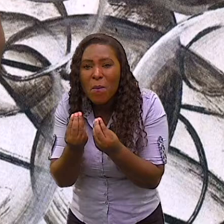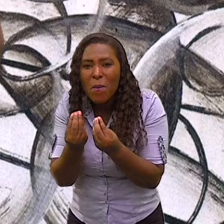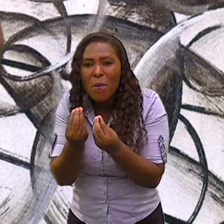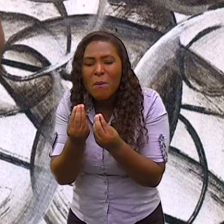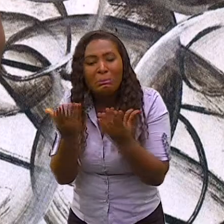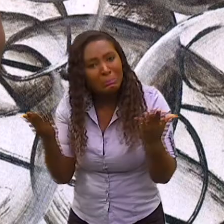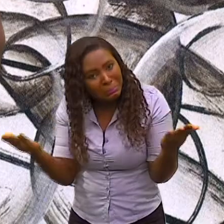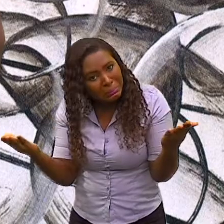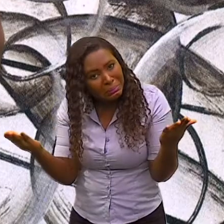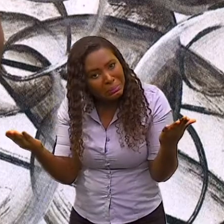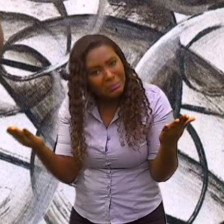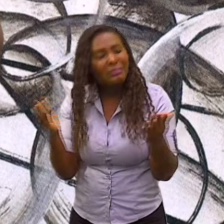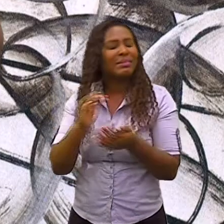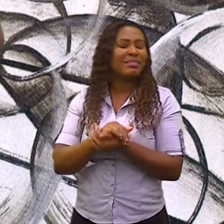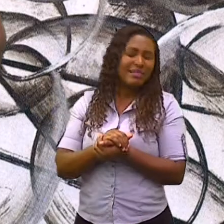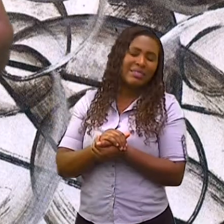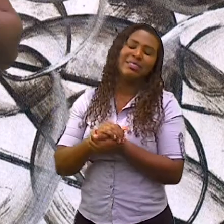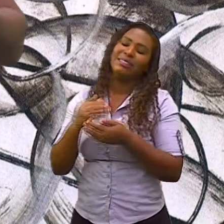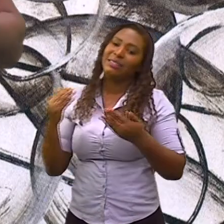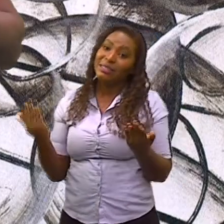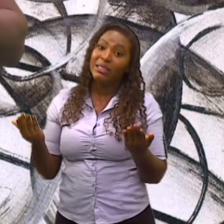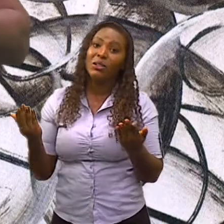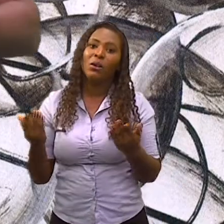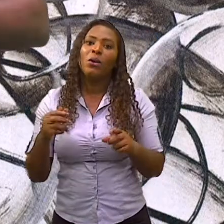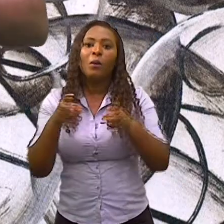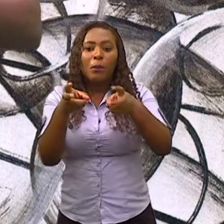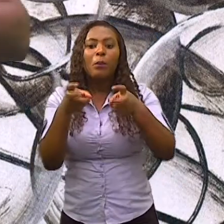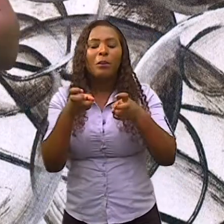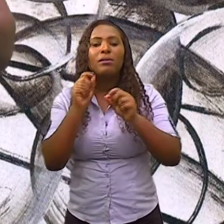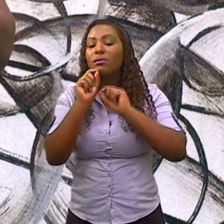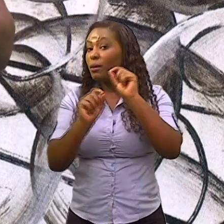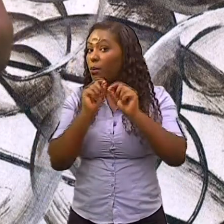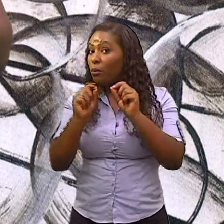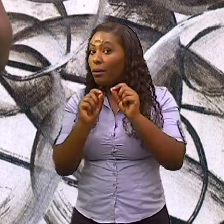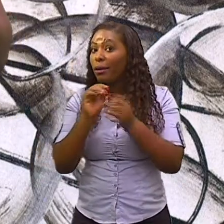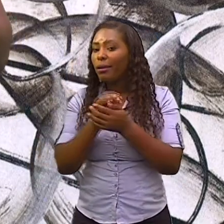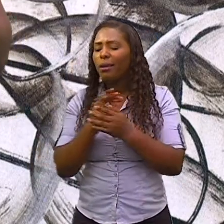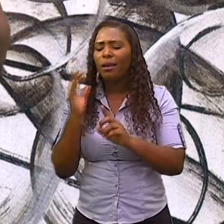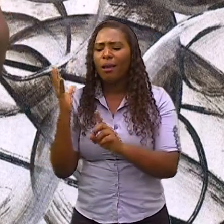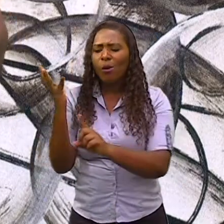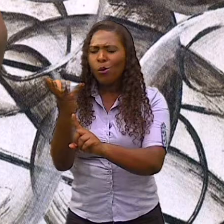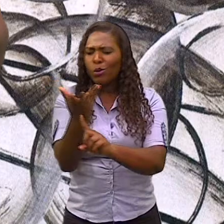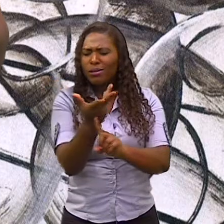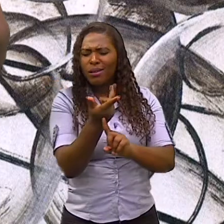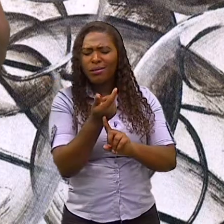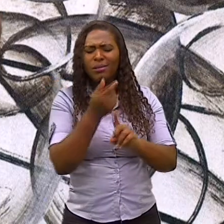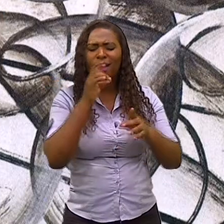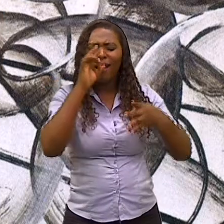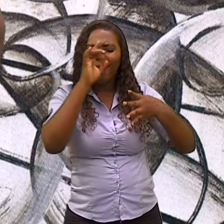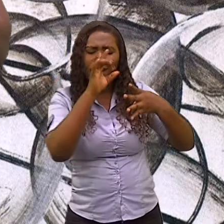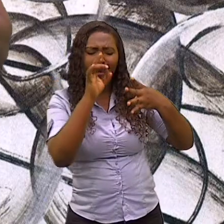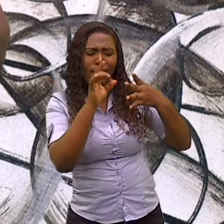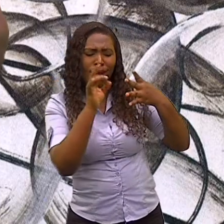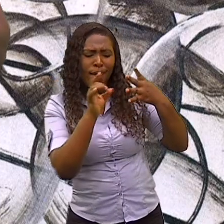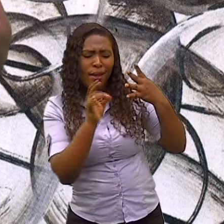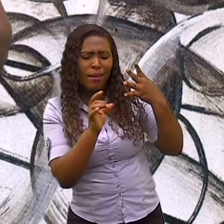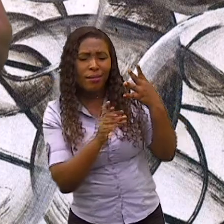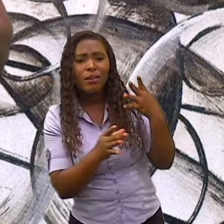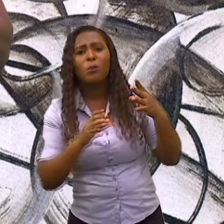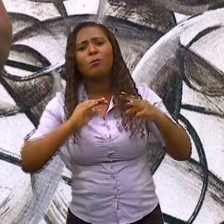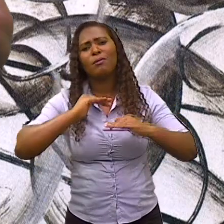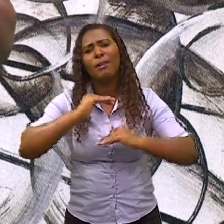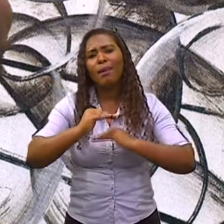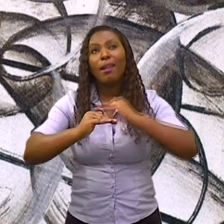Não é? Então, nós vamos, podemos observar que todos os artistas, eles vieram evoluindo